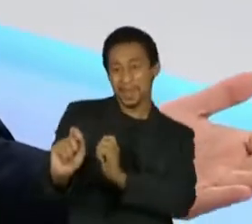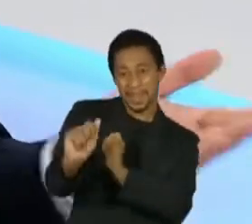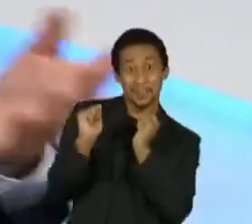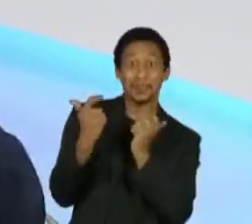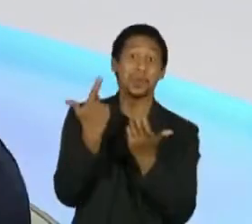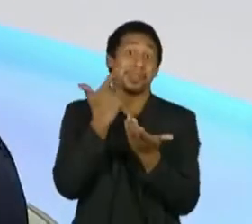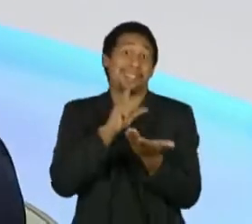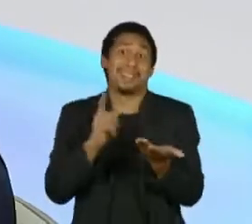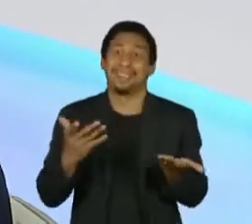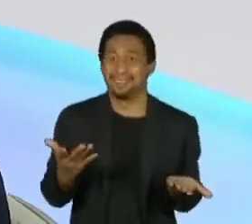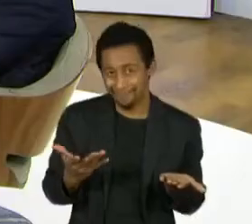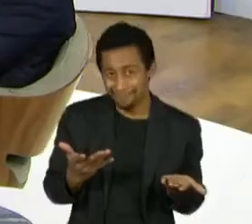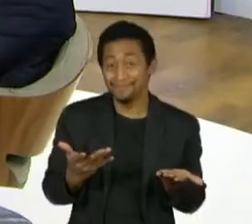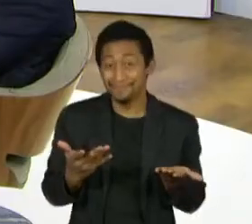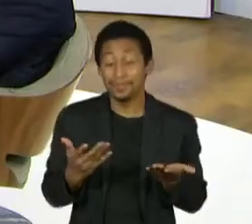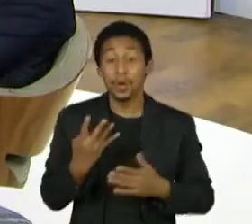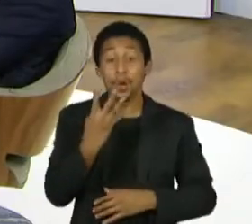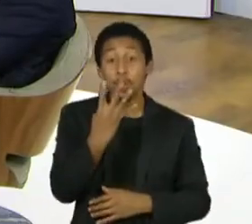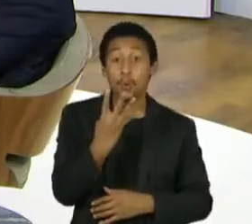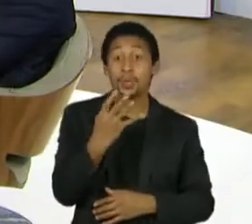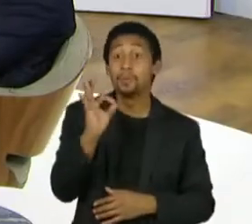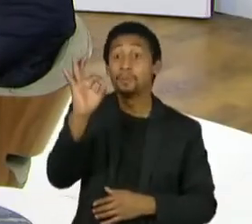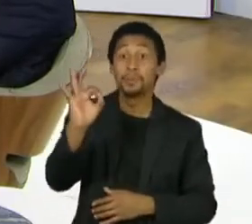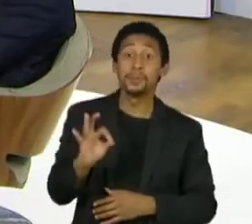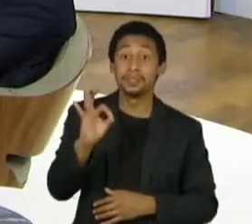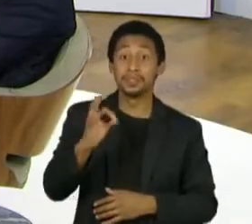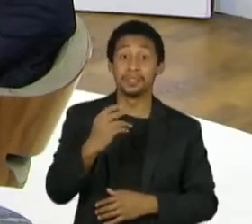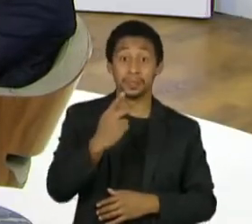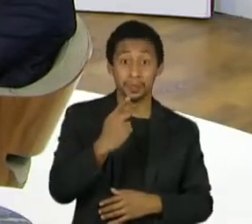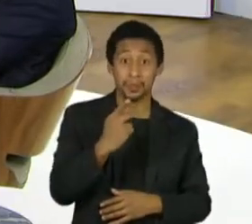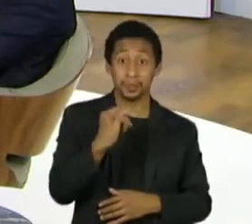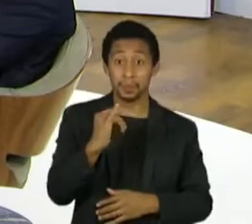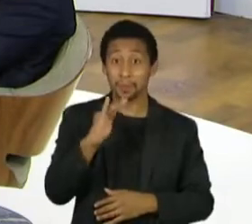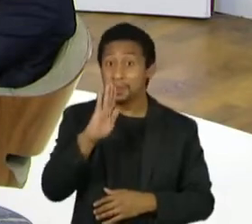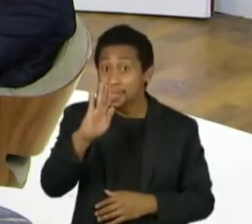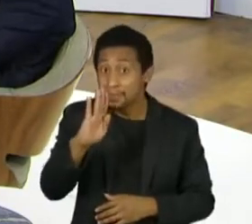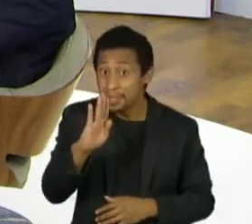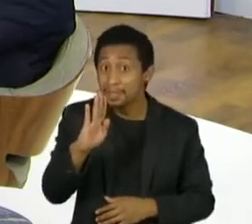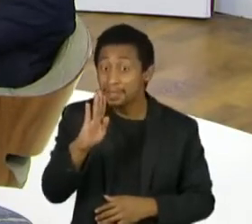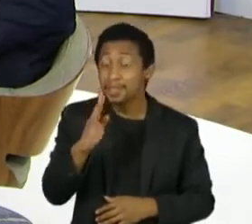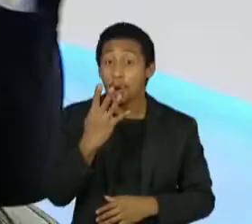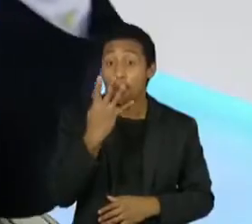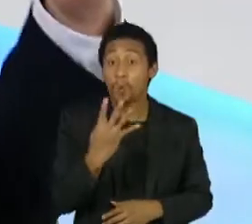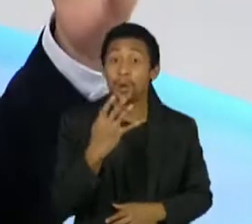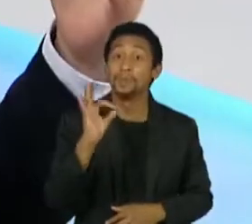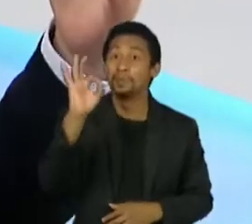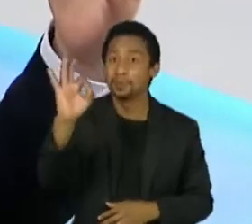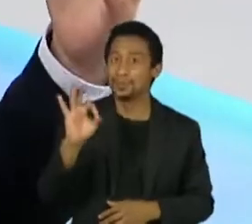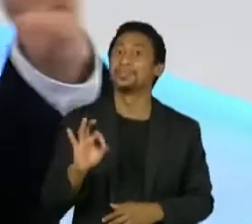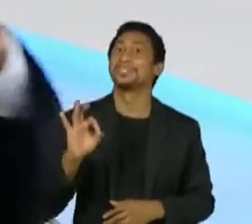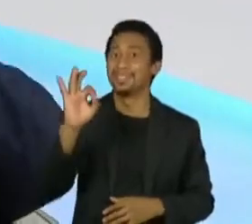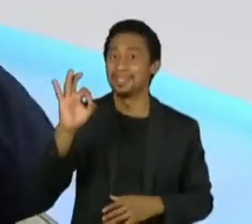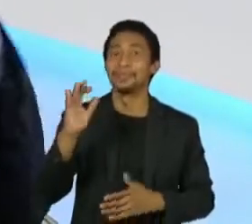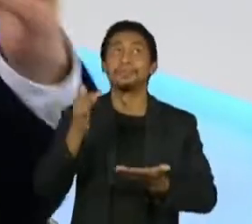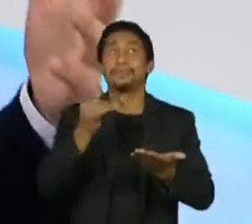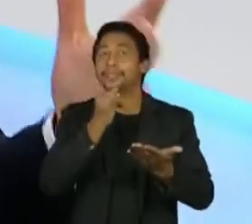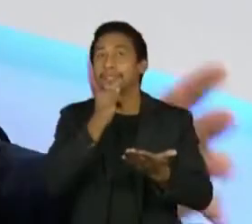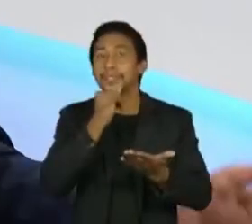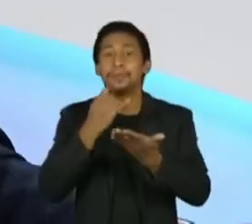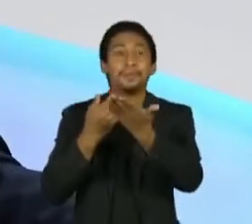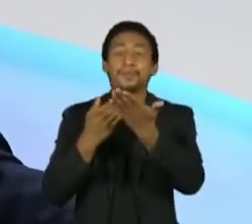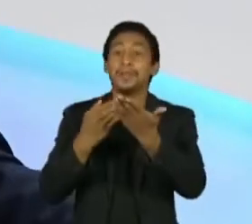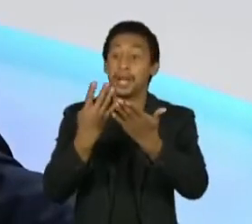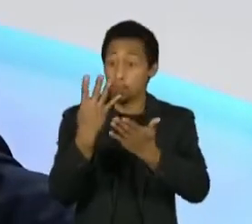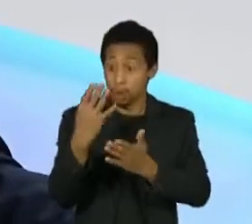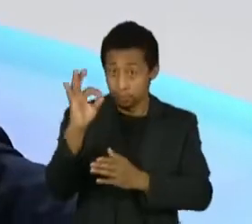avalia. Quer dizer, são 4% do PIB, 4 pontos percentuais do PIB, nós estamos falando de uma fábula, 300